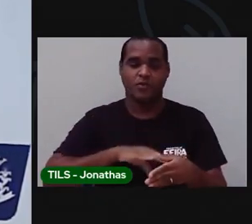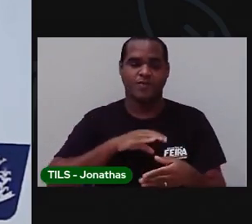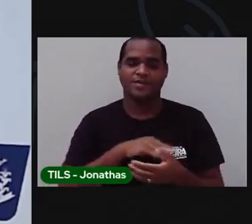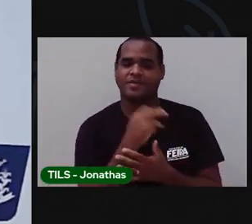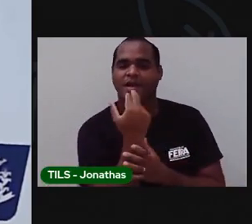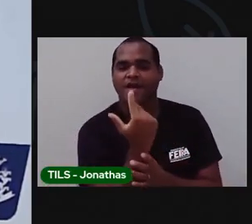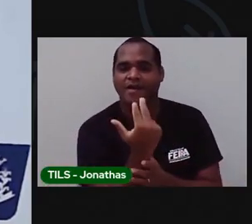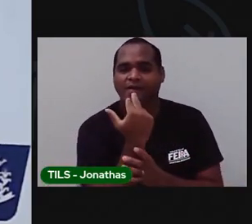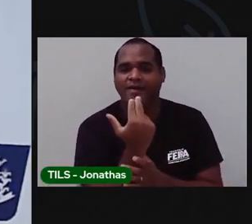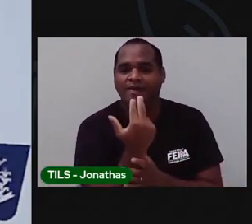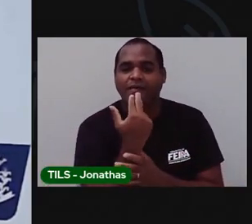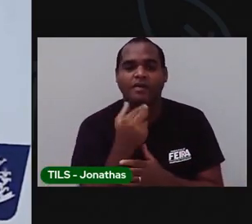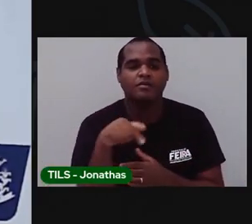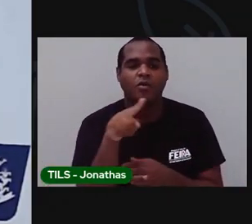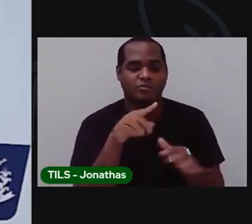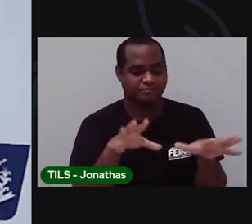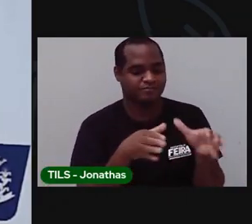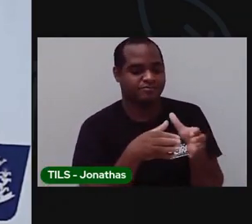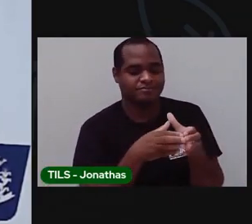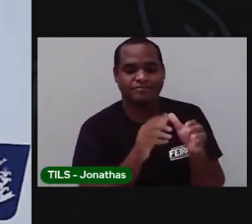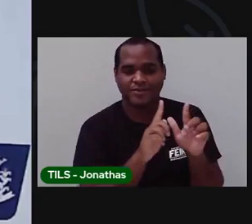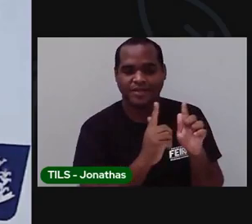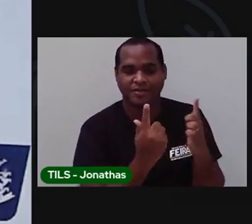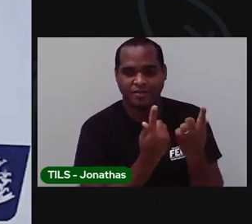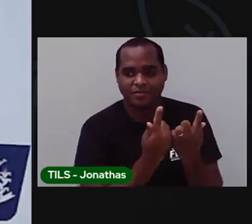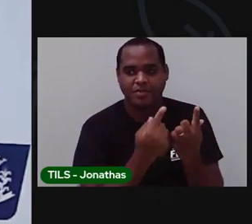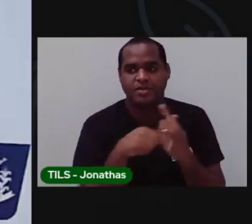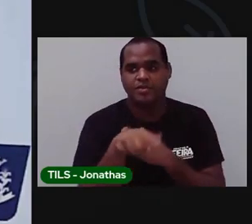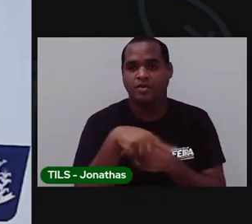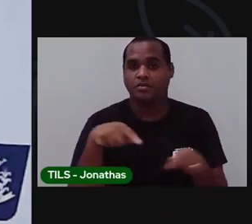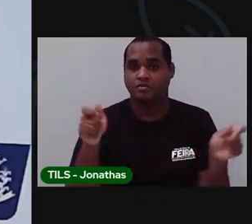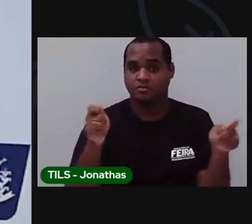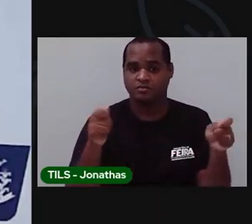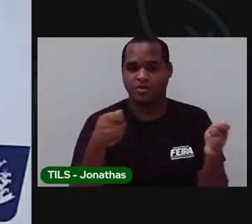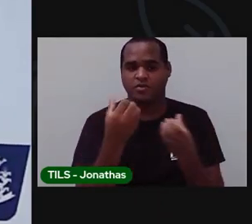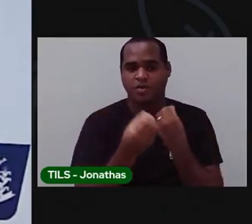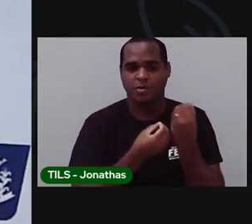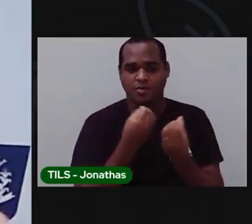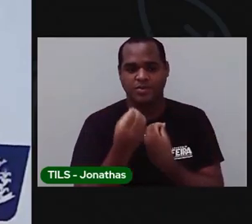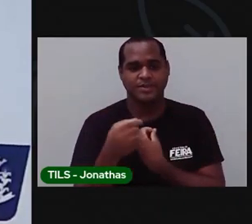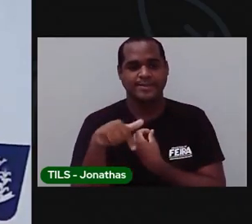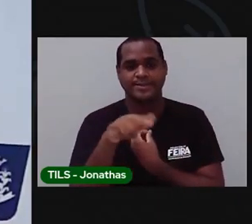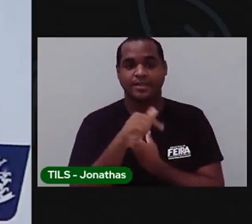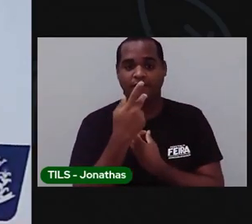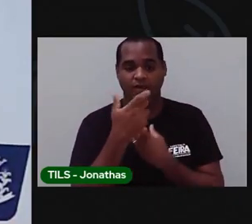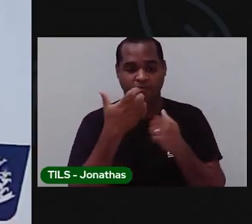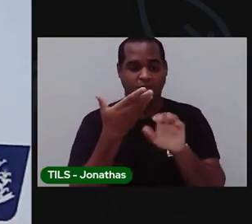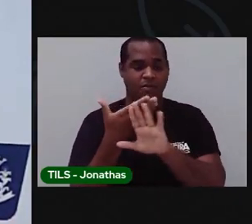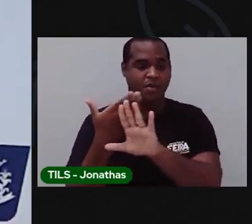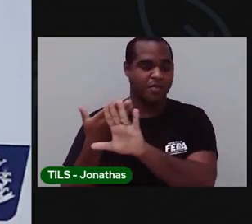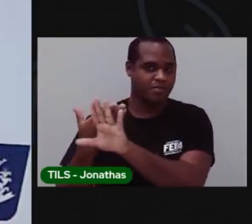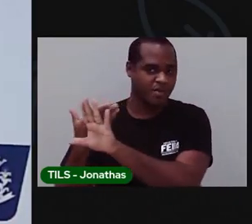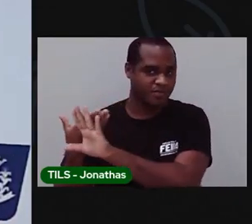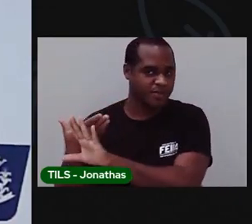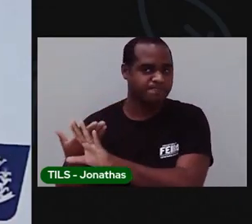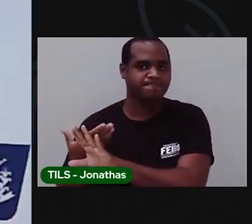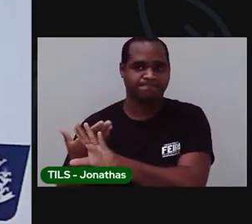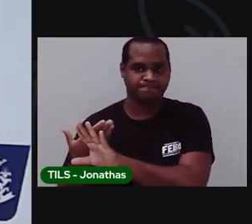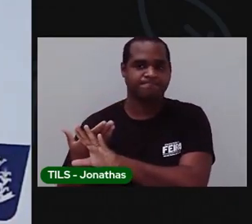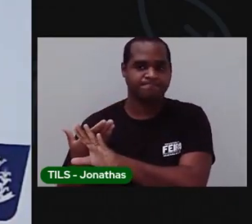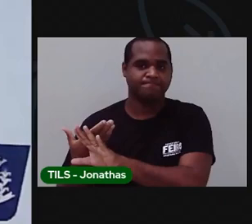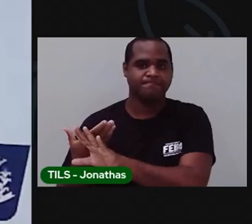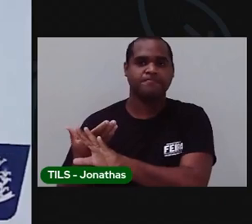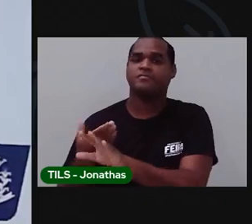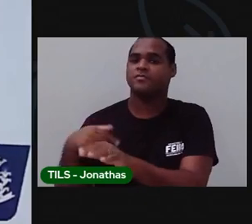falamos a respeito do nosso clubinho. E nós poderíamos, mesmo assim, afastadinhos. A gente